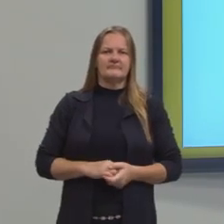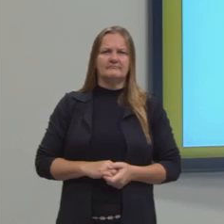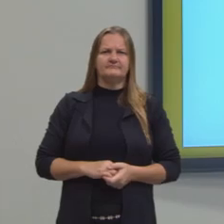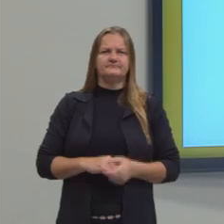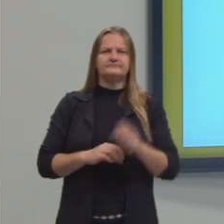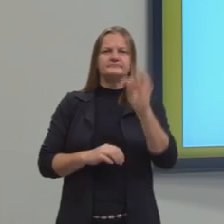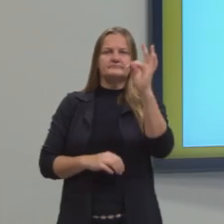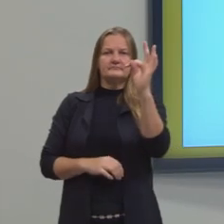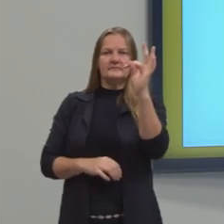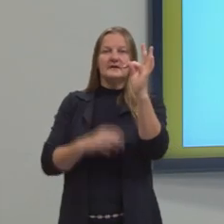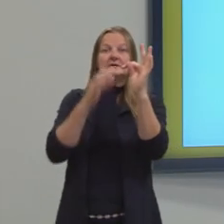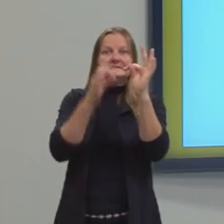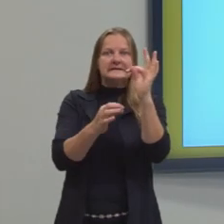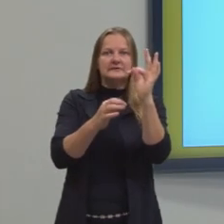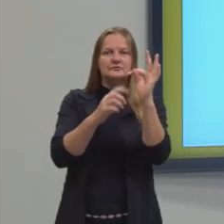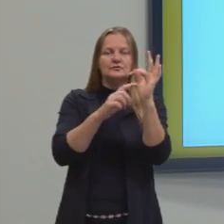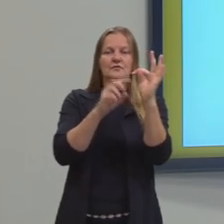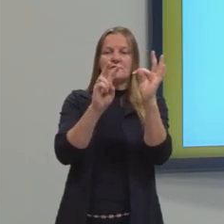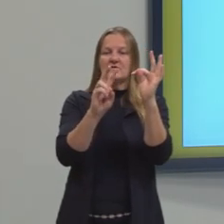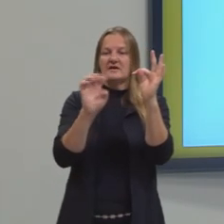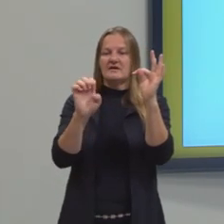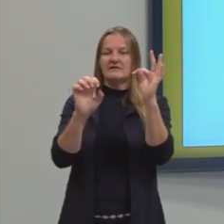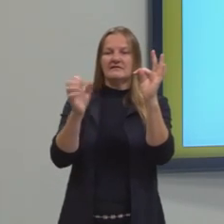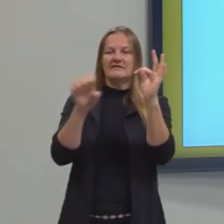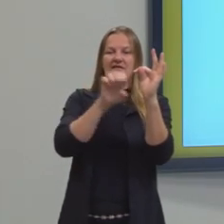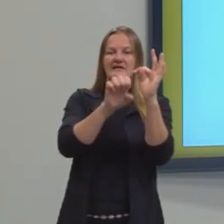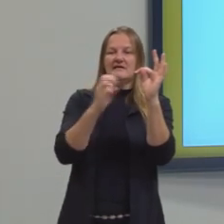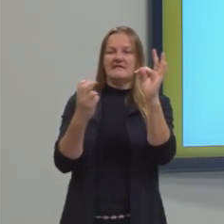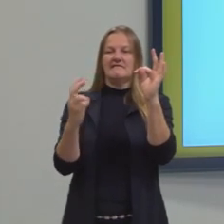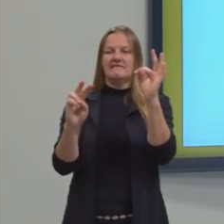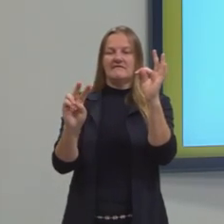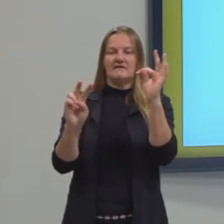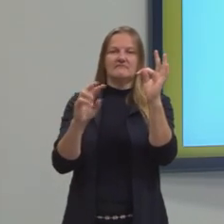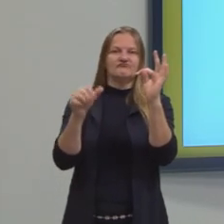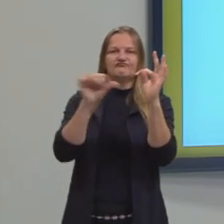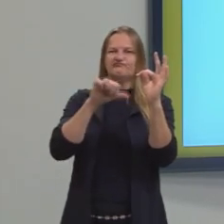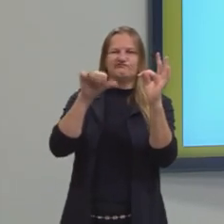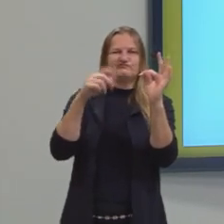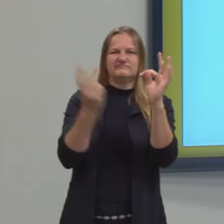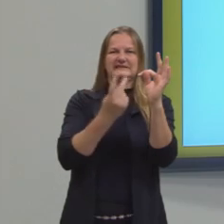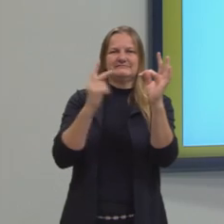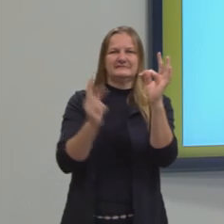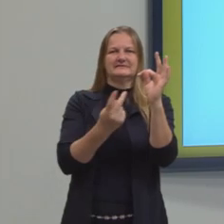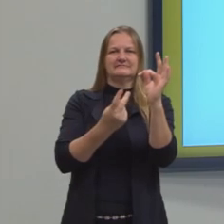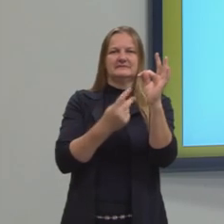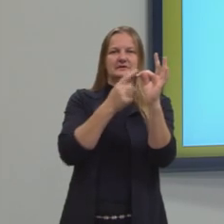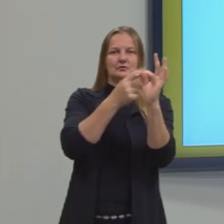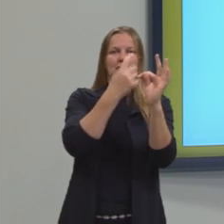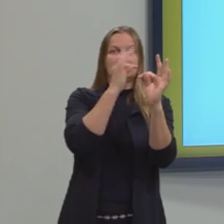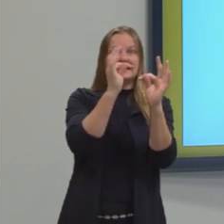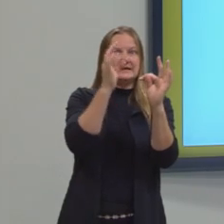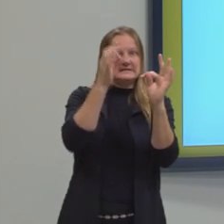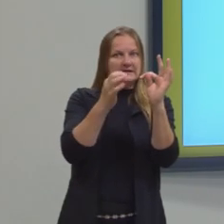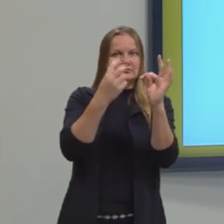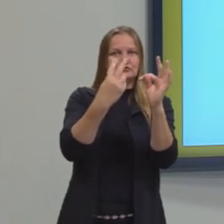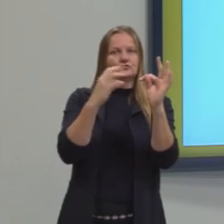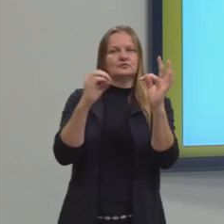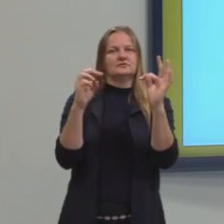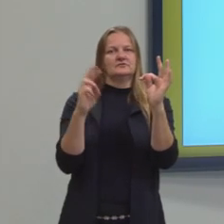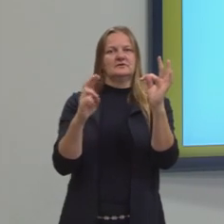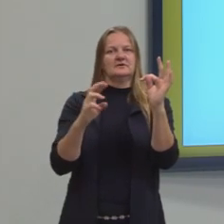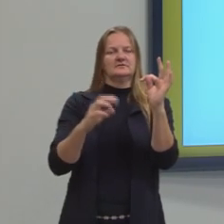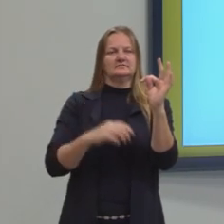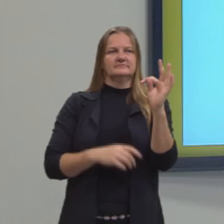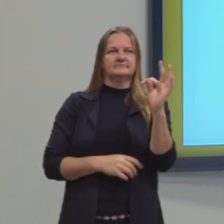é o T. E e V estão invertidas, então, não estão na posição correta. Então, só tem uma letra na posição